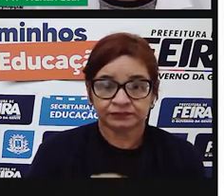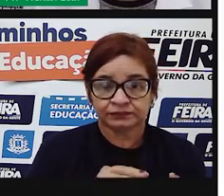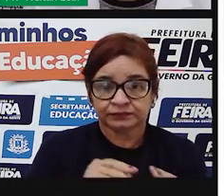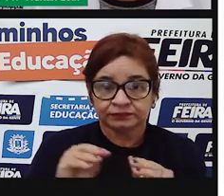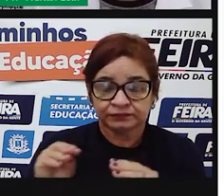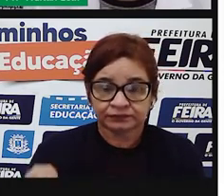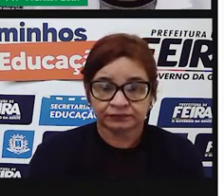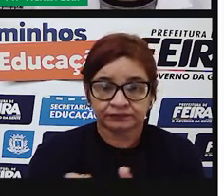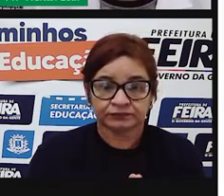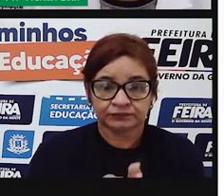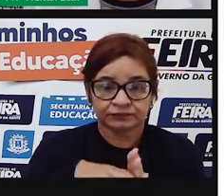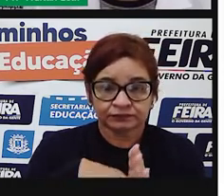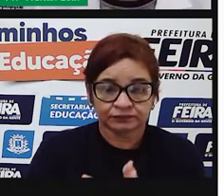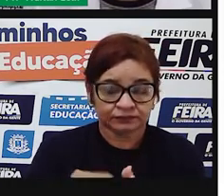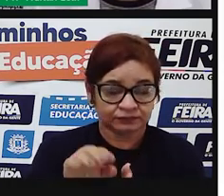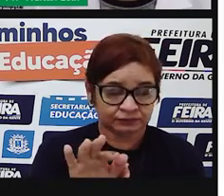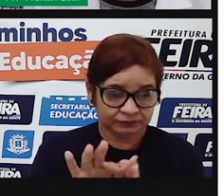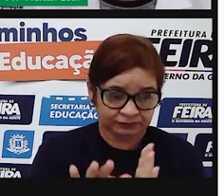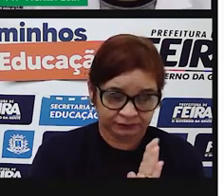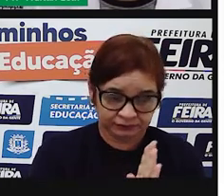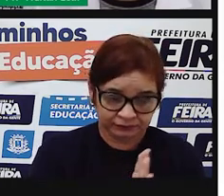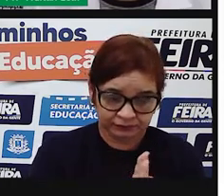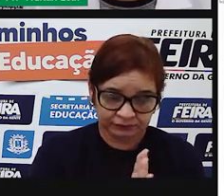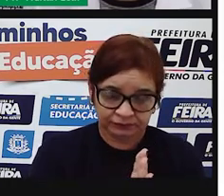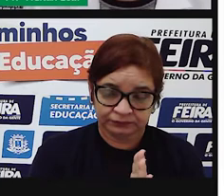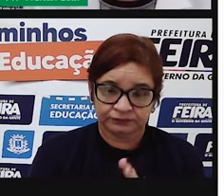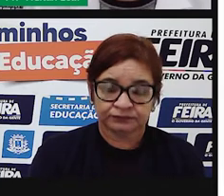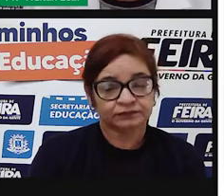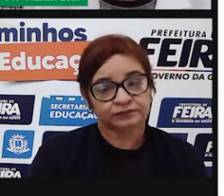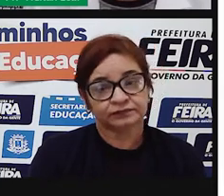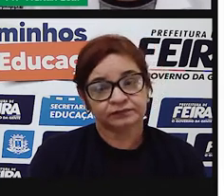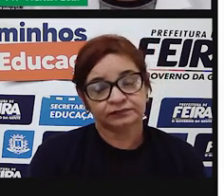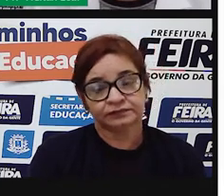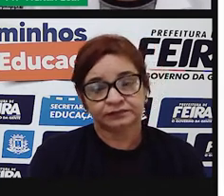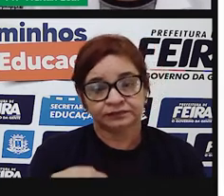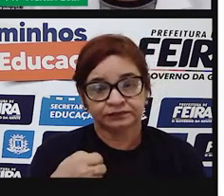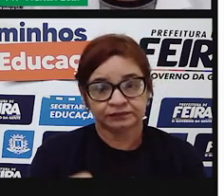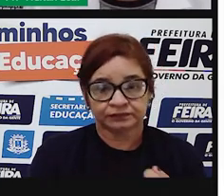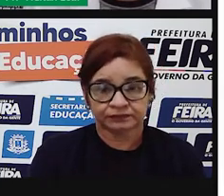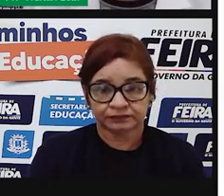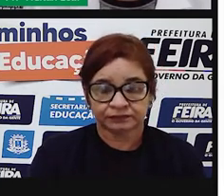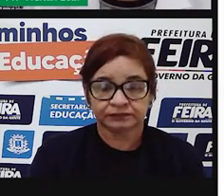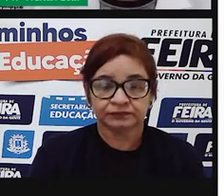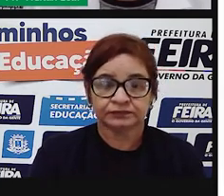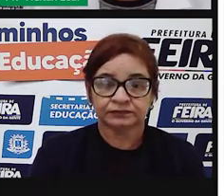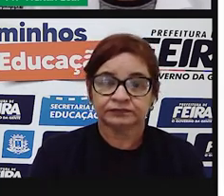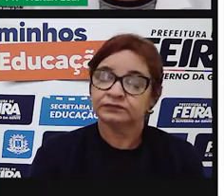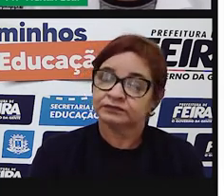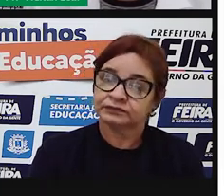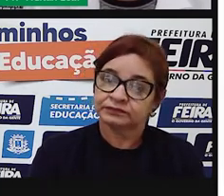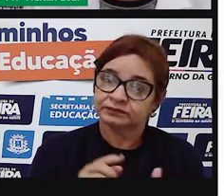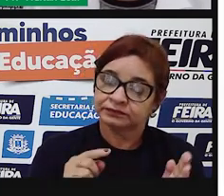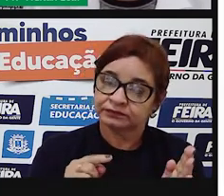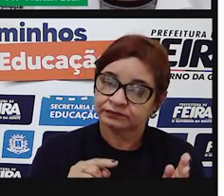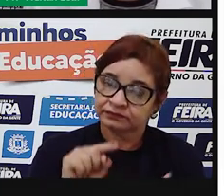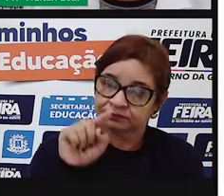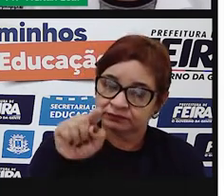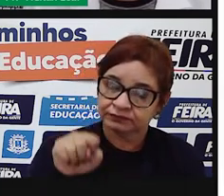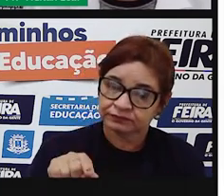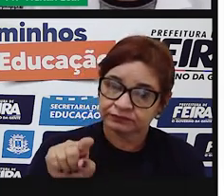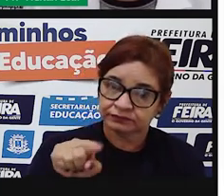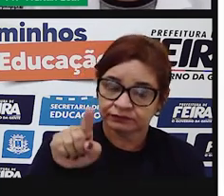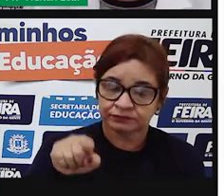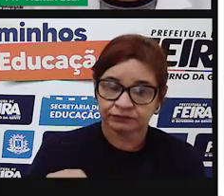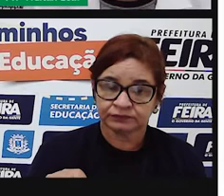contexto do texto, o sinal de pontuação pode ser utilizado com sentidos